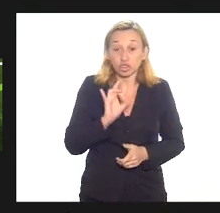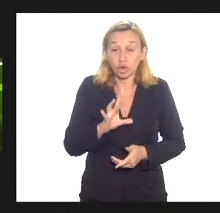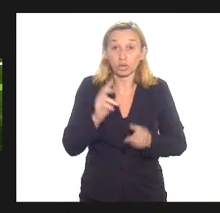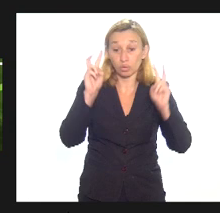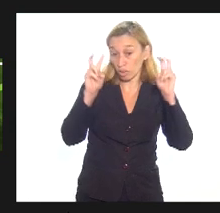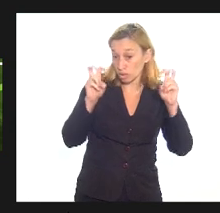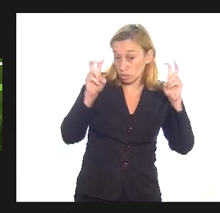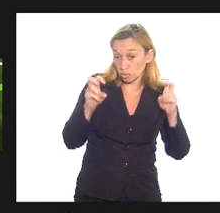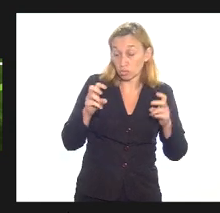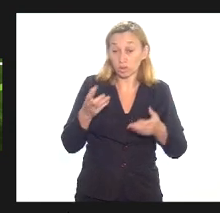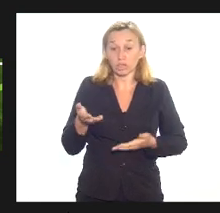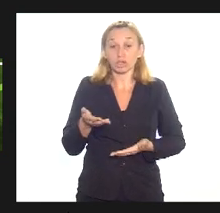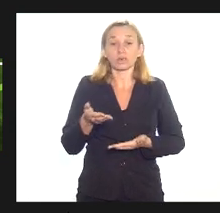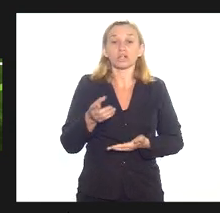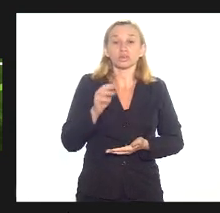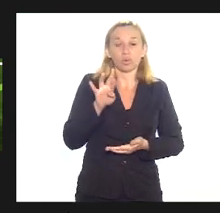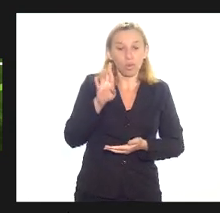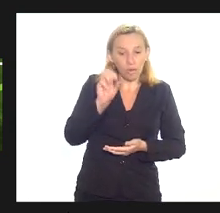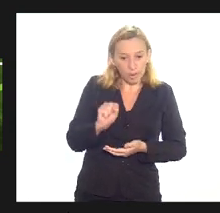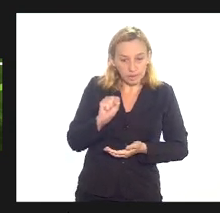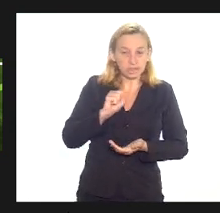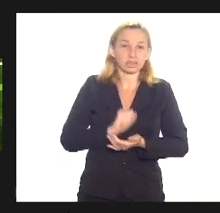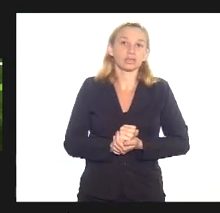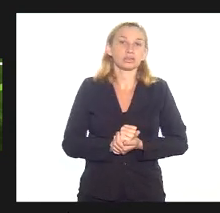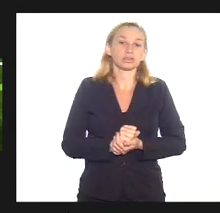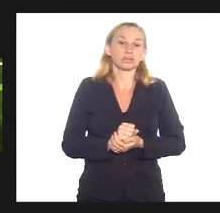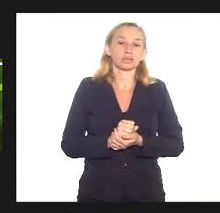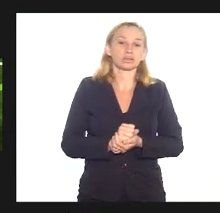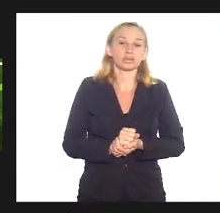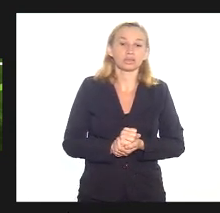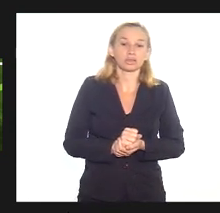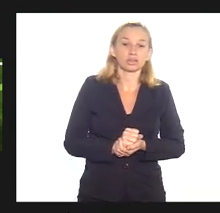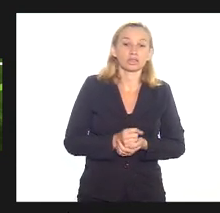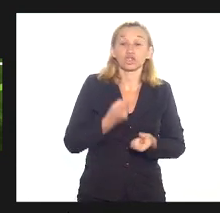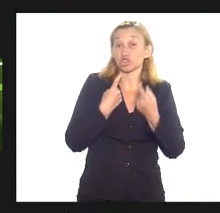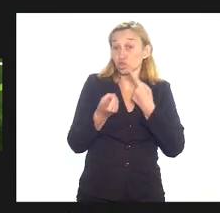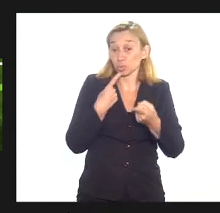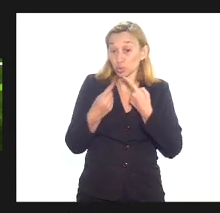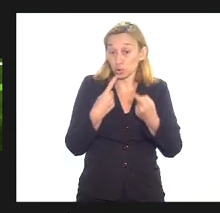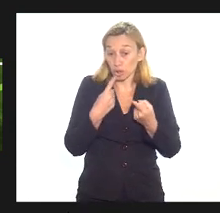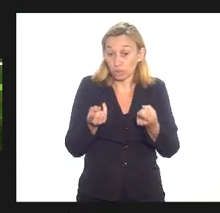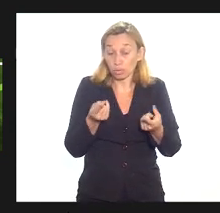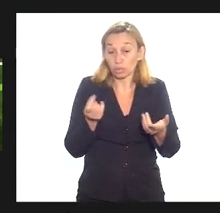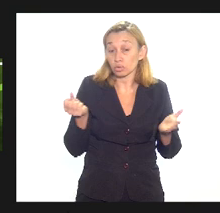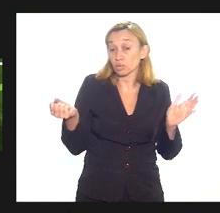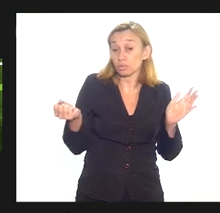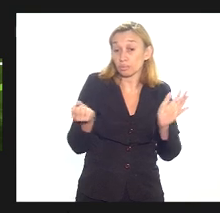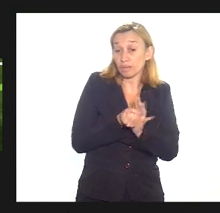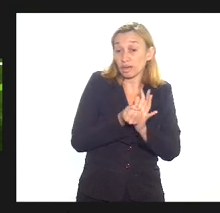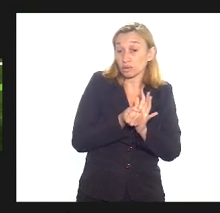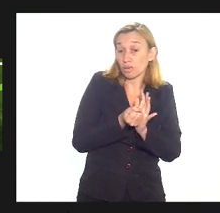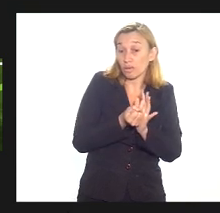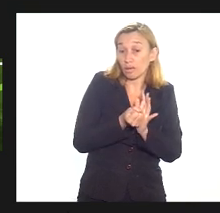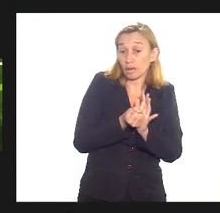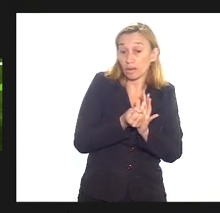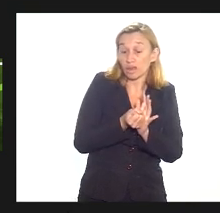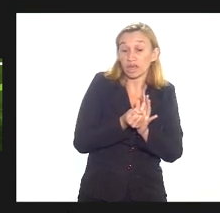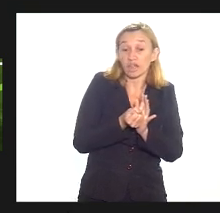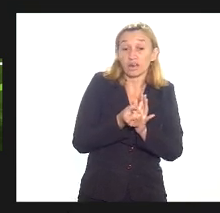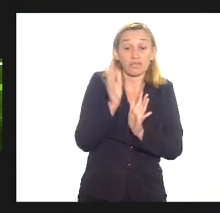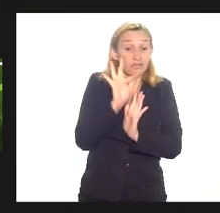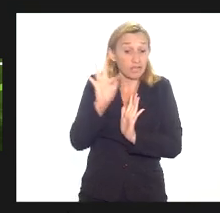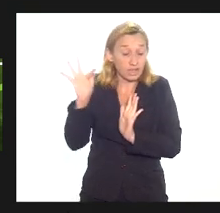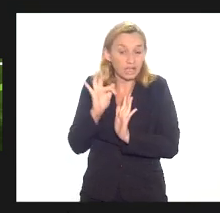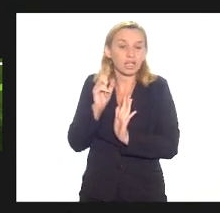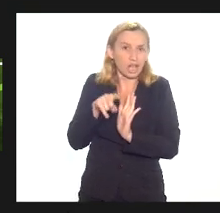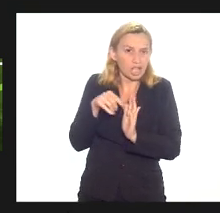das participações de royalties e ficar dependendo da discussão do pacto do pacto federativo que